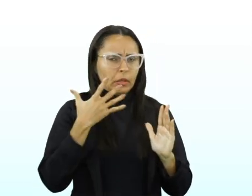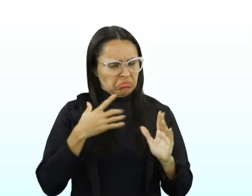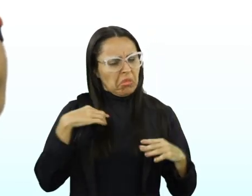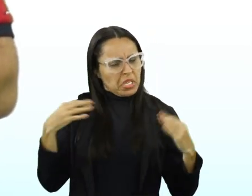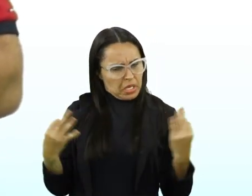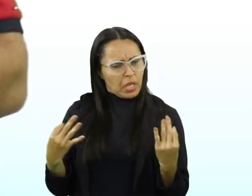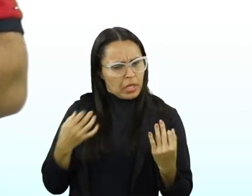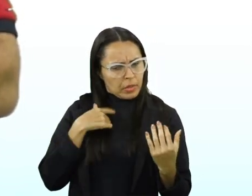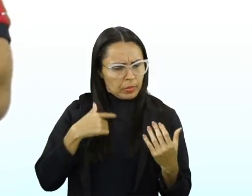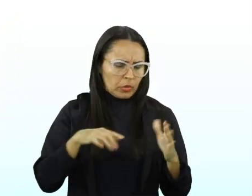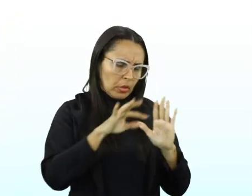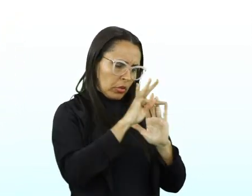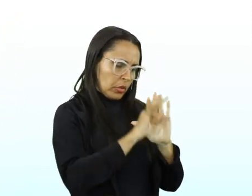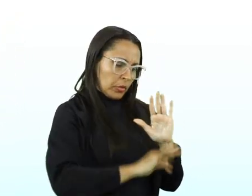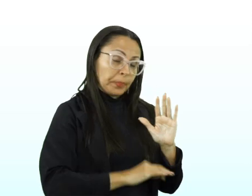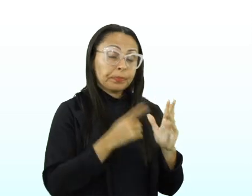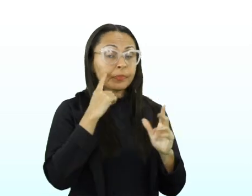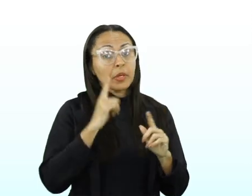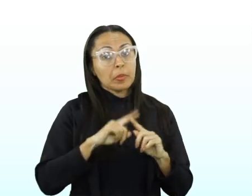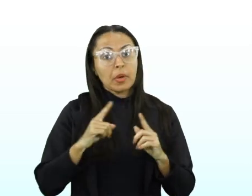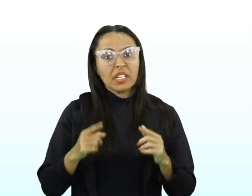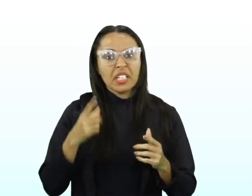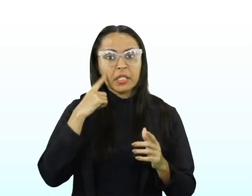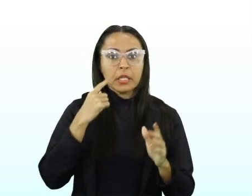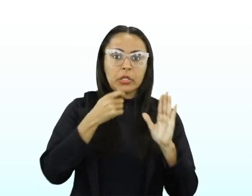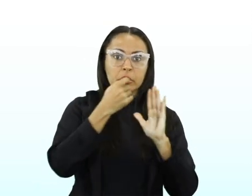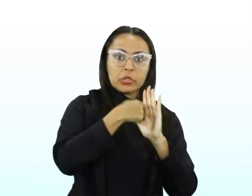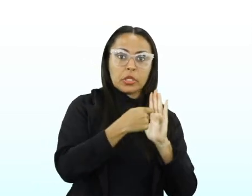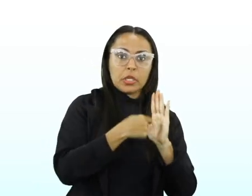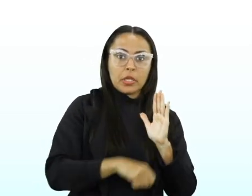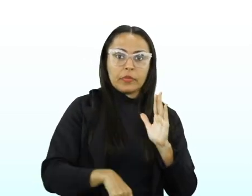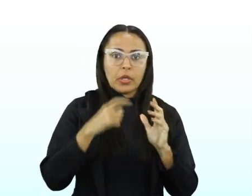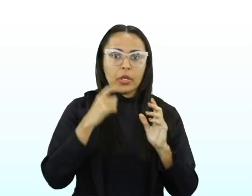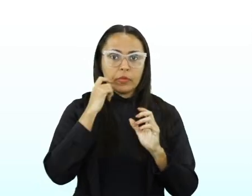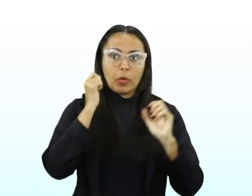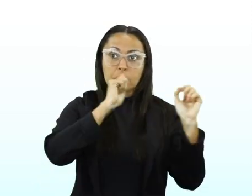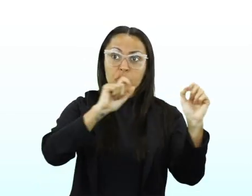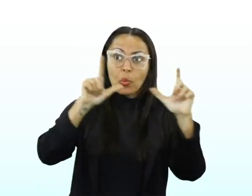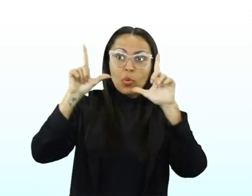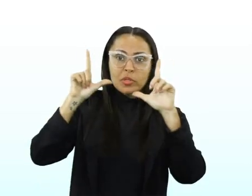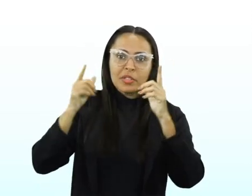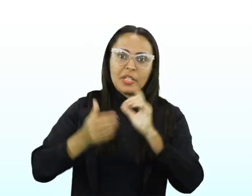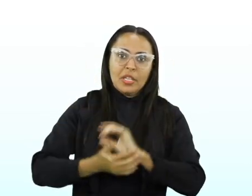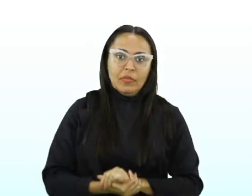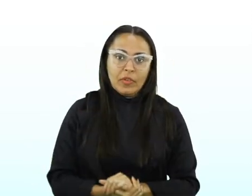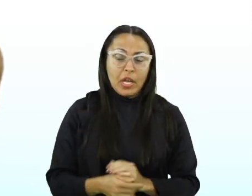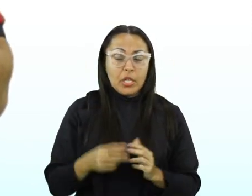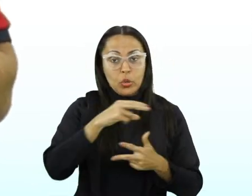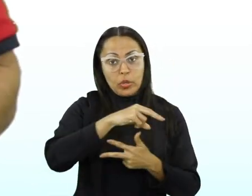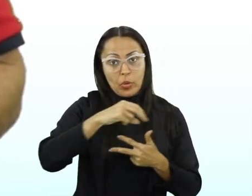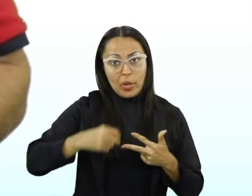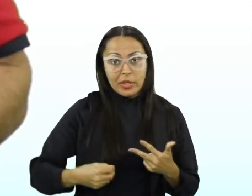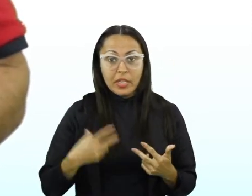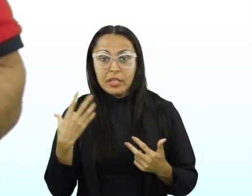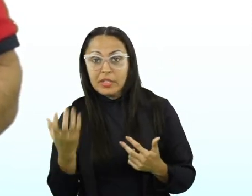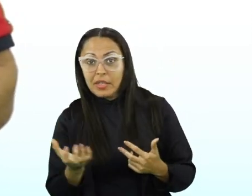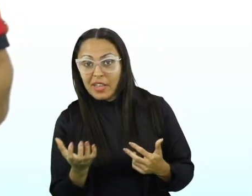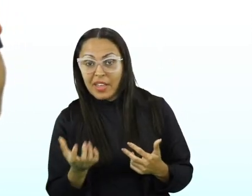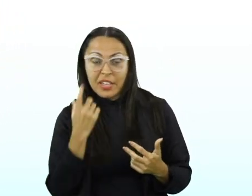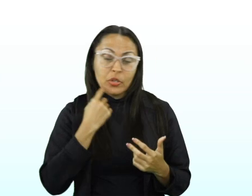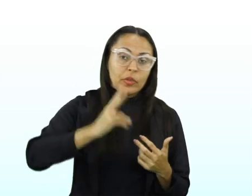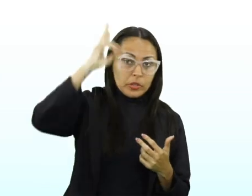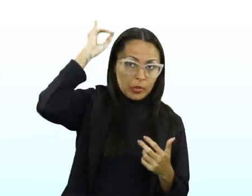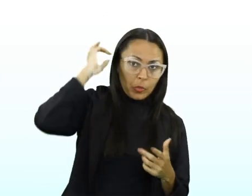texto excelente. Só que esse texto, ele escreveu de forma expositiva. E o que o Enem cobra e os